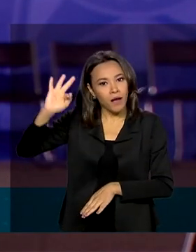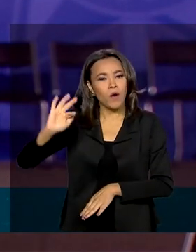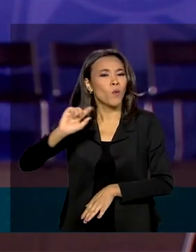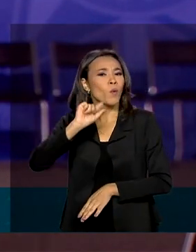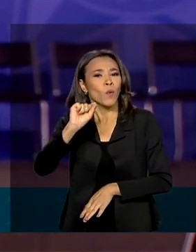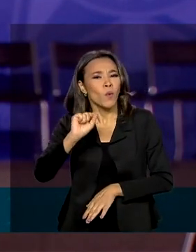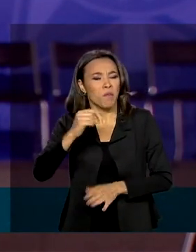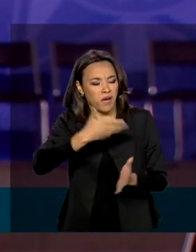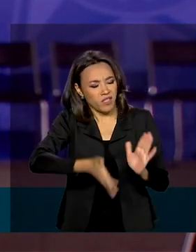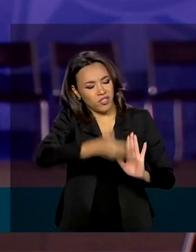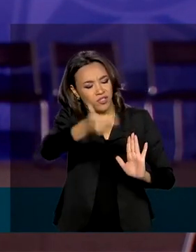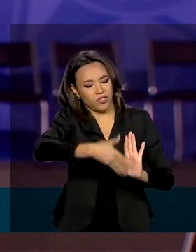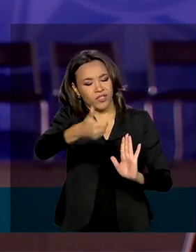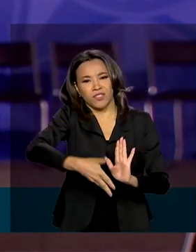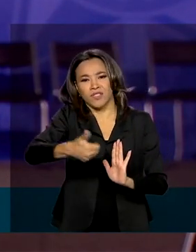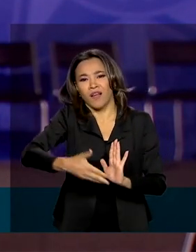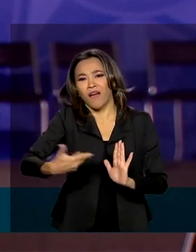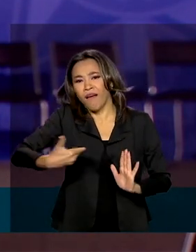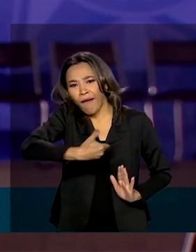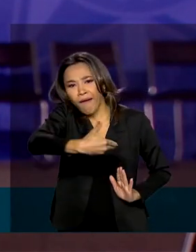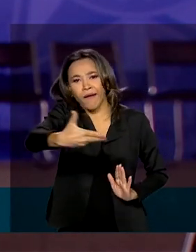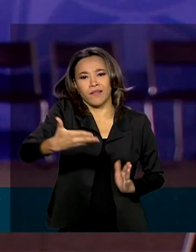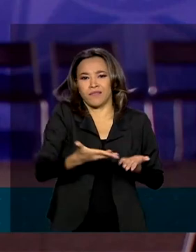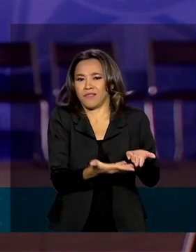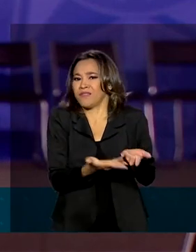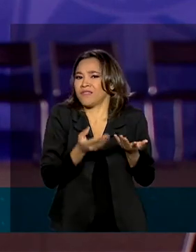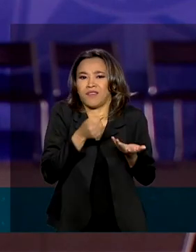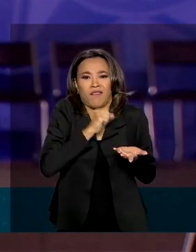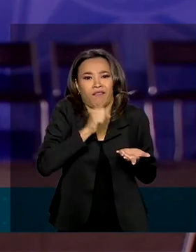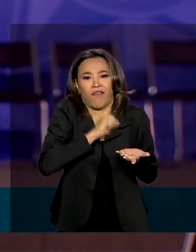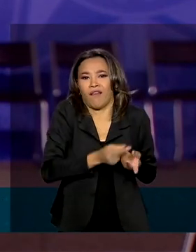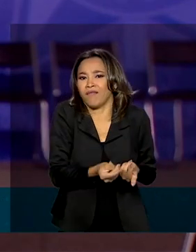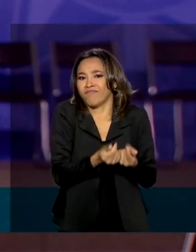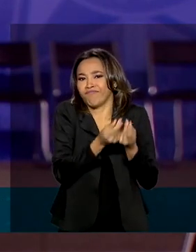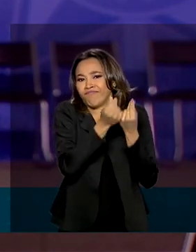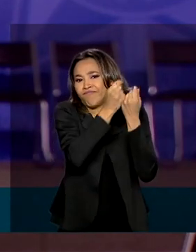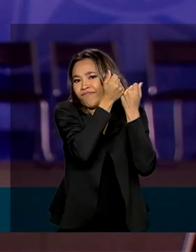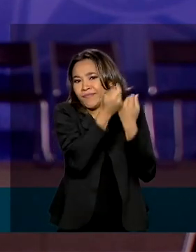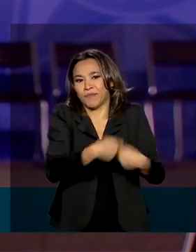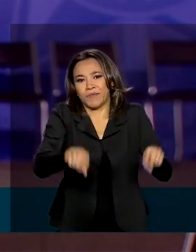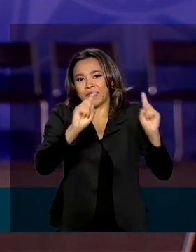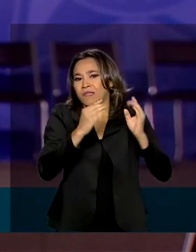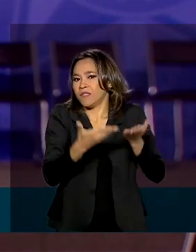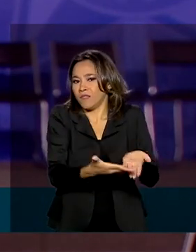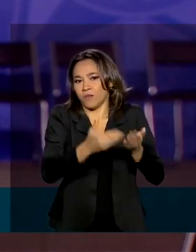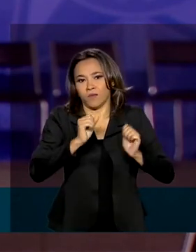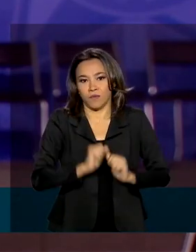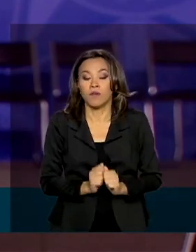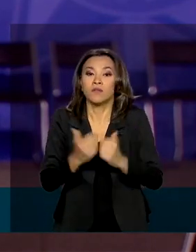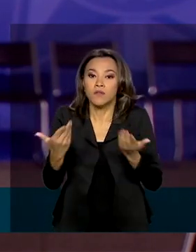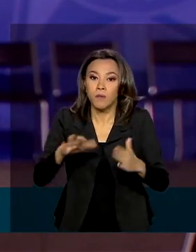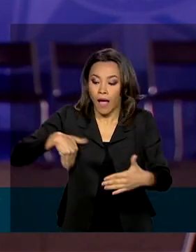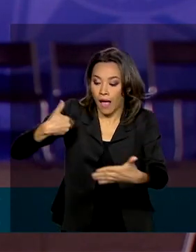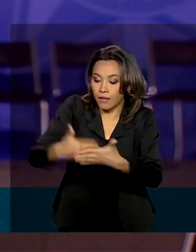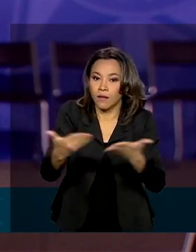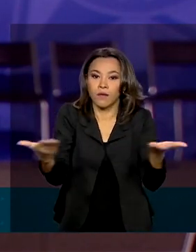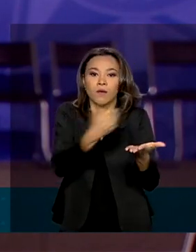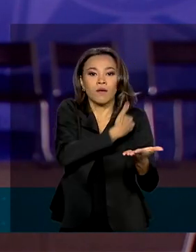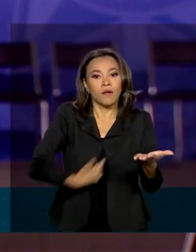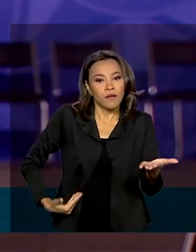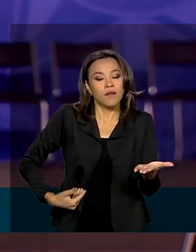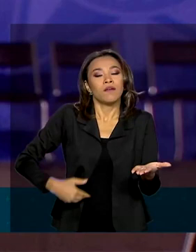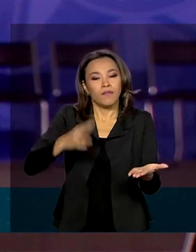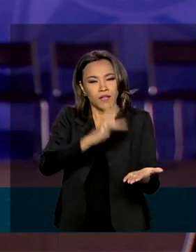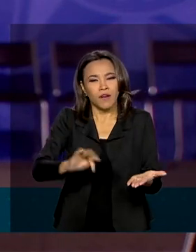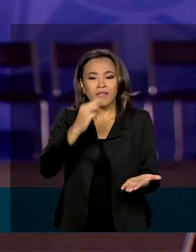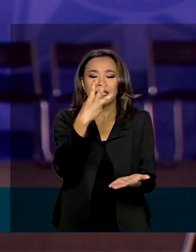ordenamento jurídico esses atos já sem eficácia. Até agora, o governo federal já revogou 3